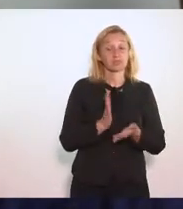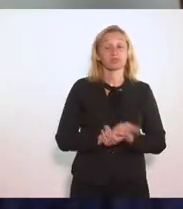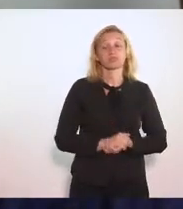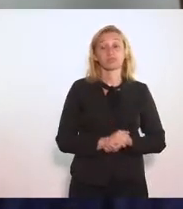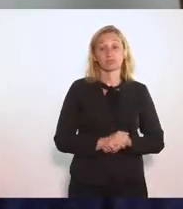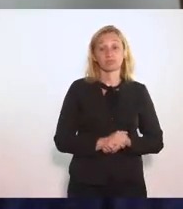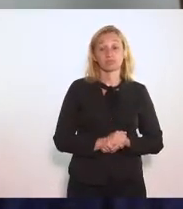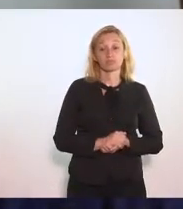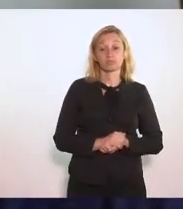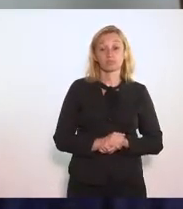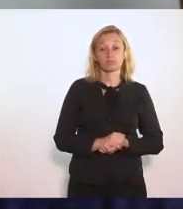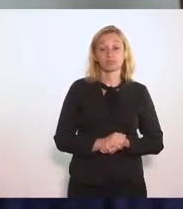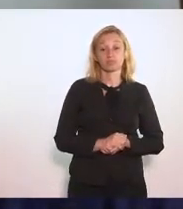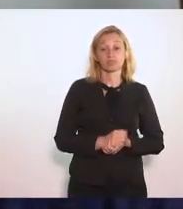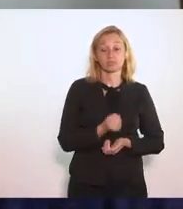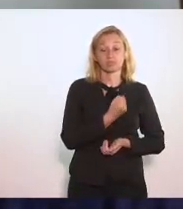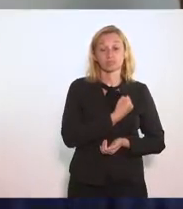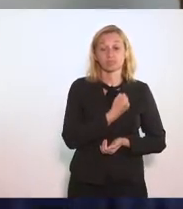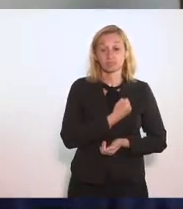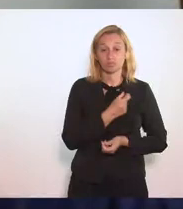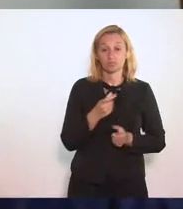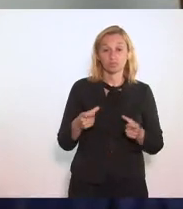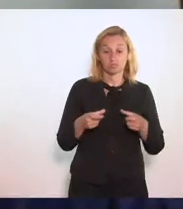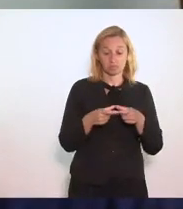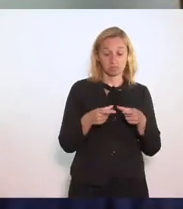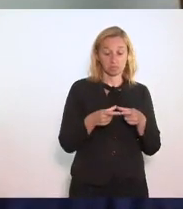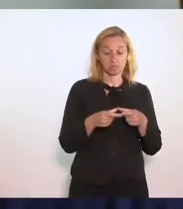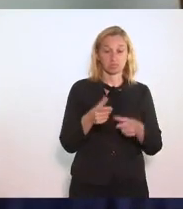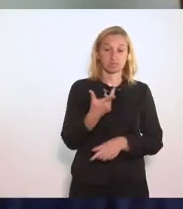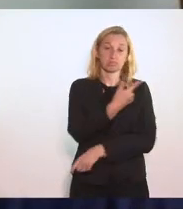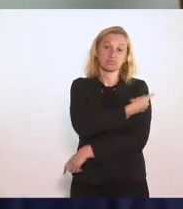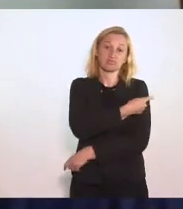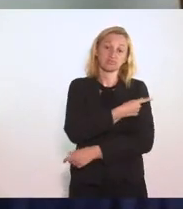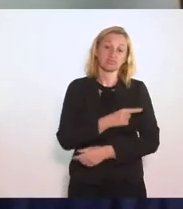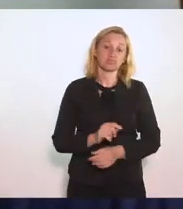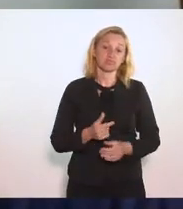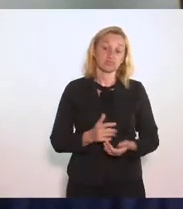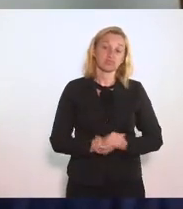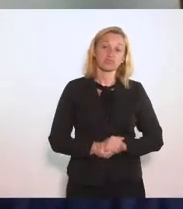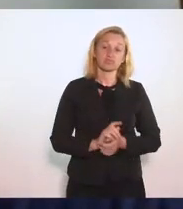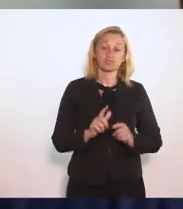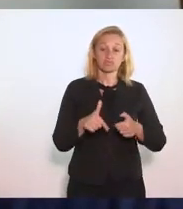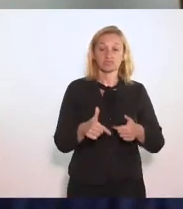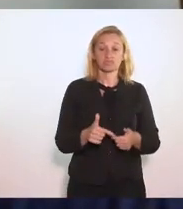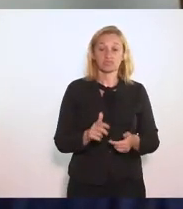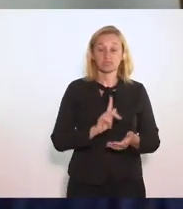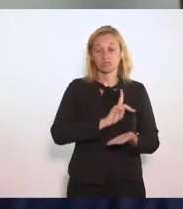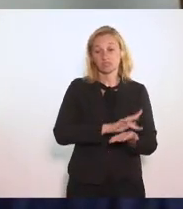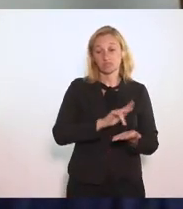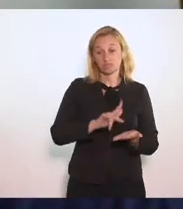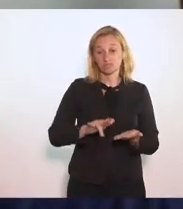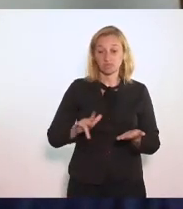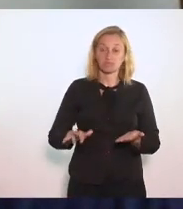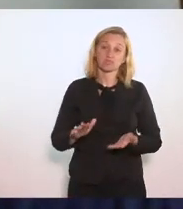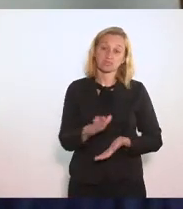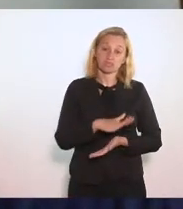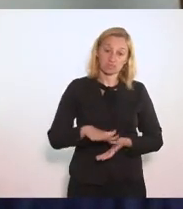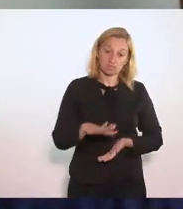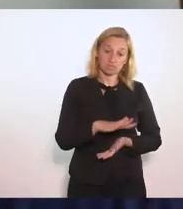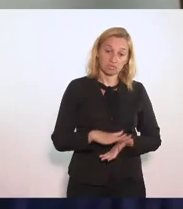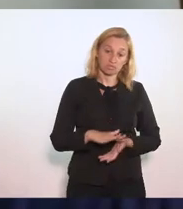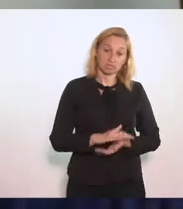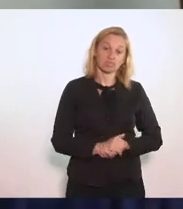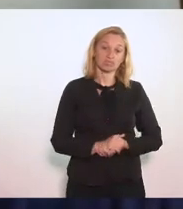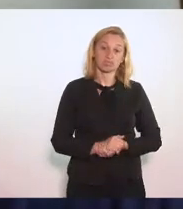volume menor De vacinas Para serem aplicadas Diversas categorias Fiquem se